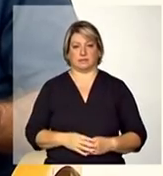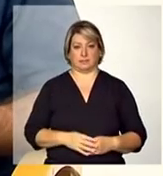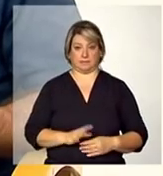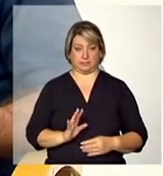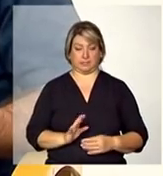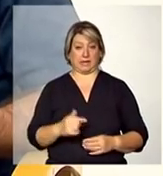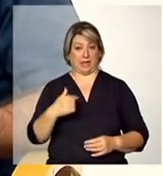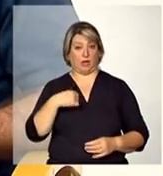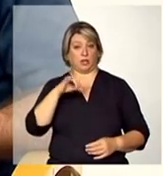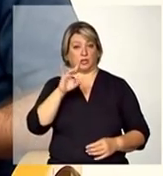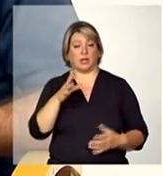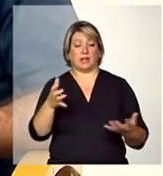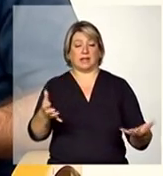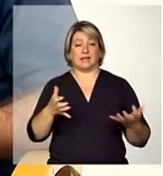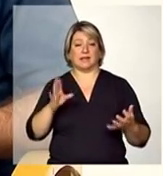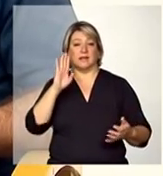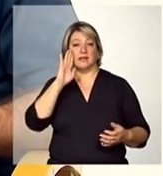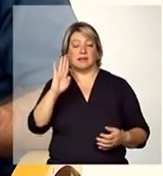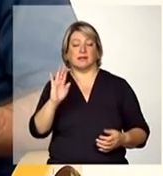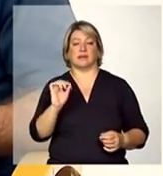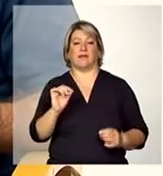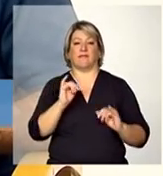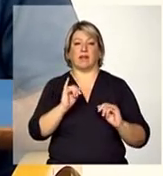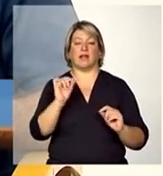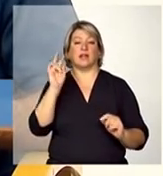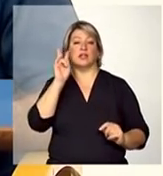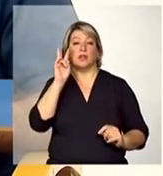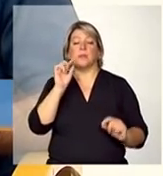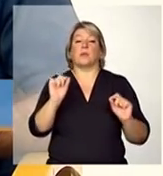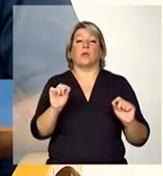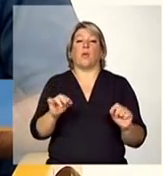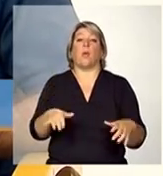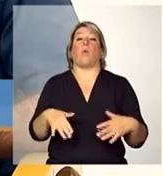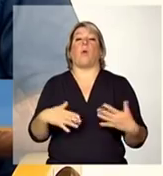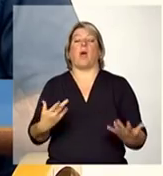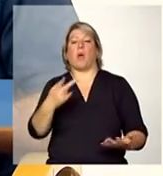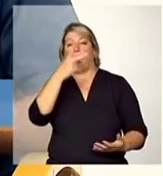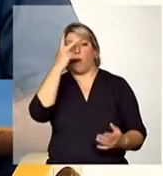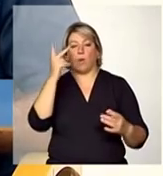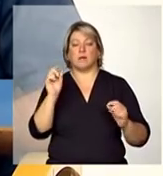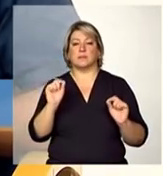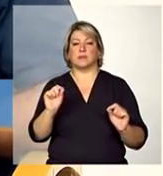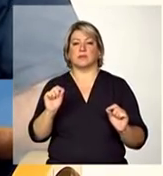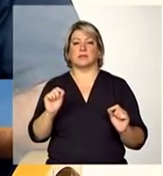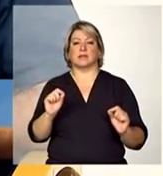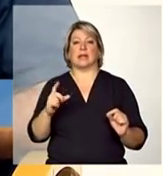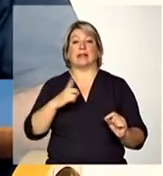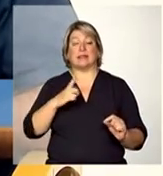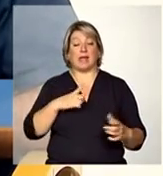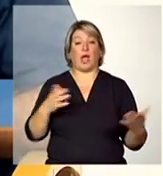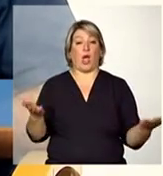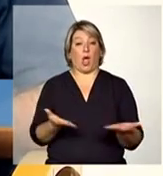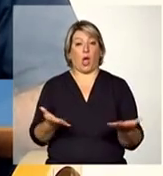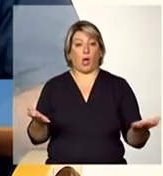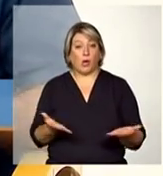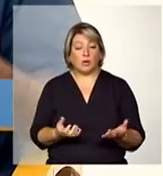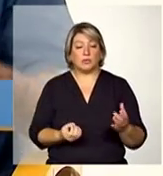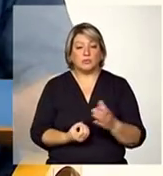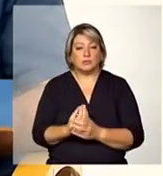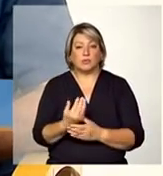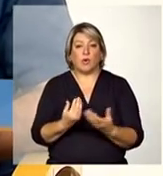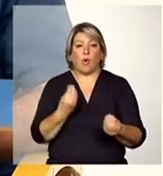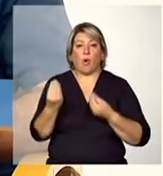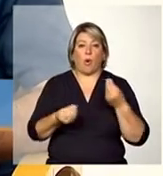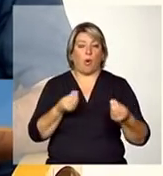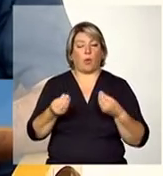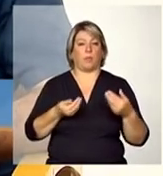só queria voltar um pouquinho para que a gente consiga definir exatamente qual é o público-alvo das que estão hoje em implantação de como que elas estão